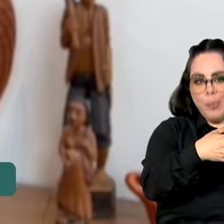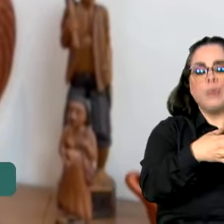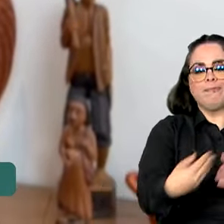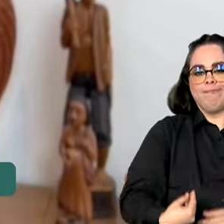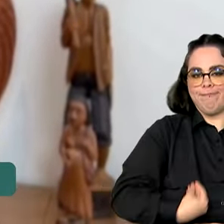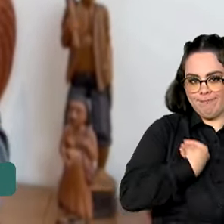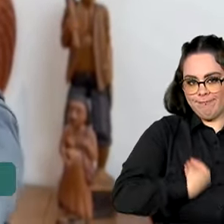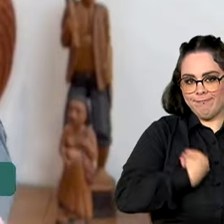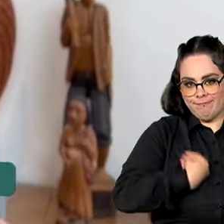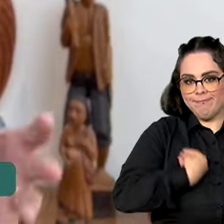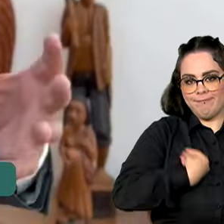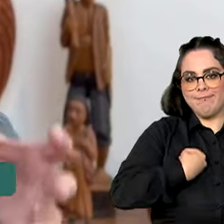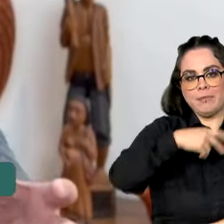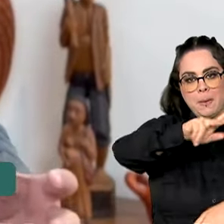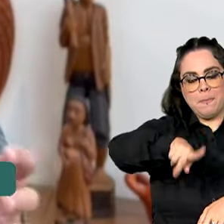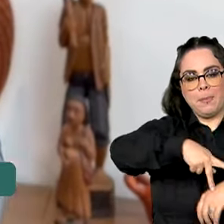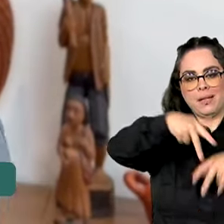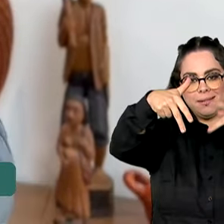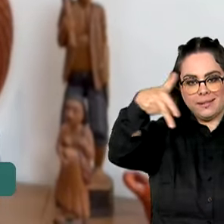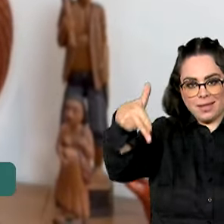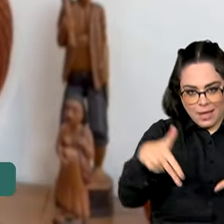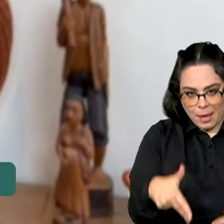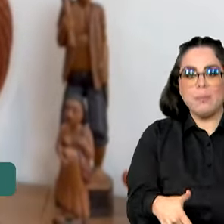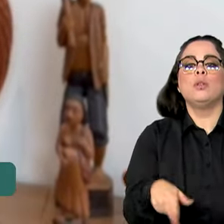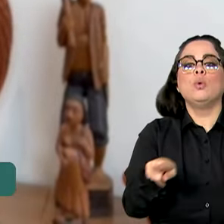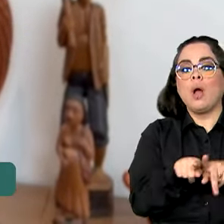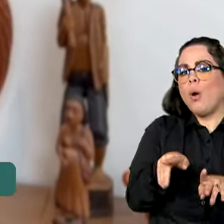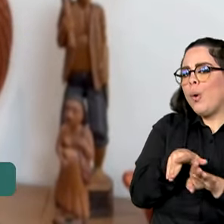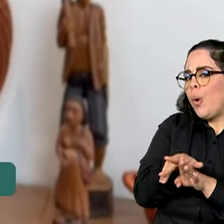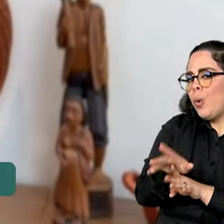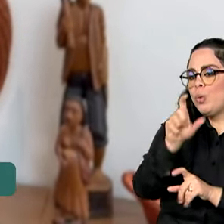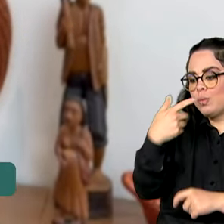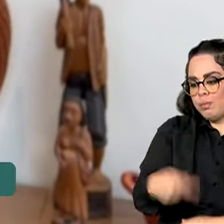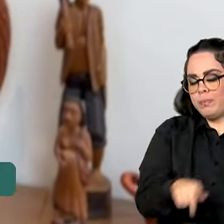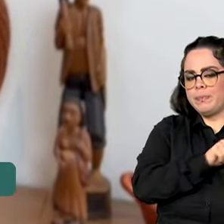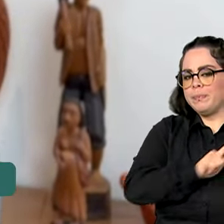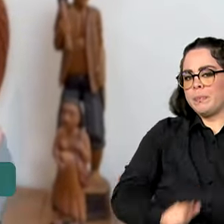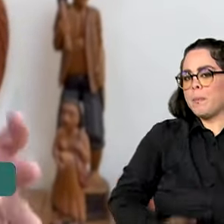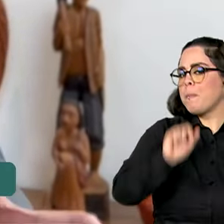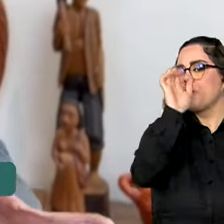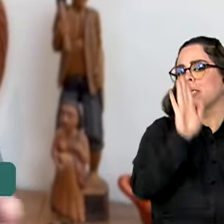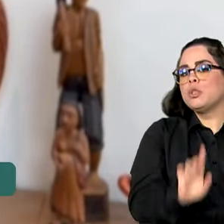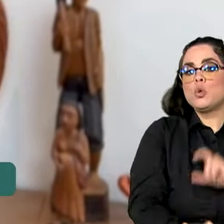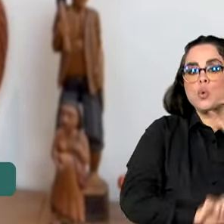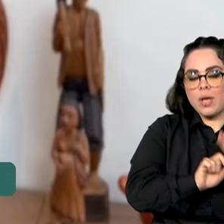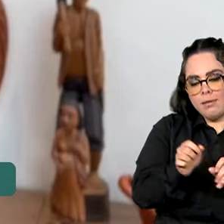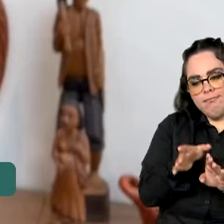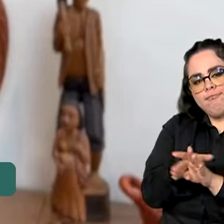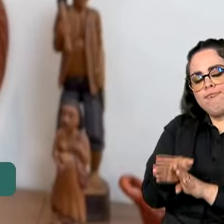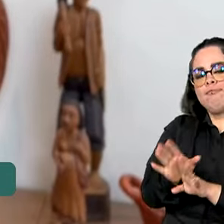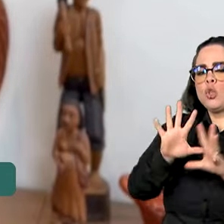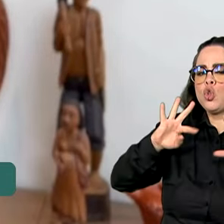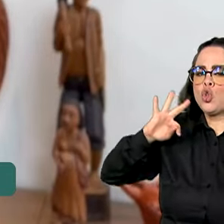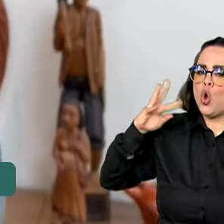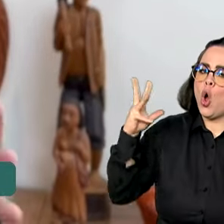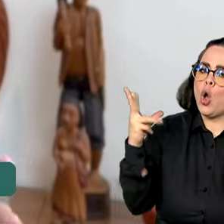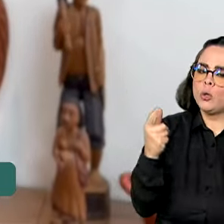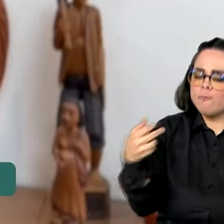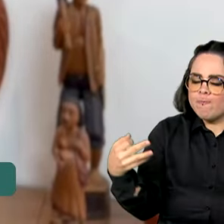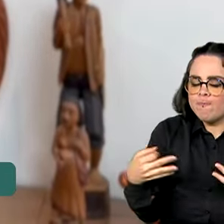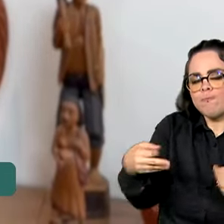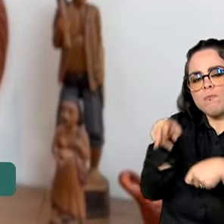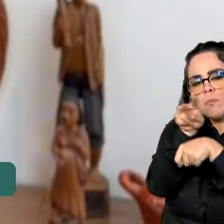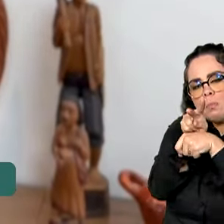estão vindo do Líbano. E aqui a orientação do governo brasileiro é de dar toda a assistência